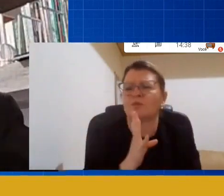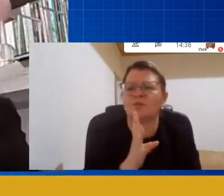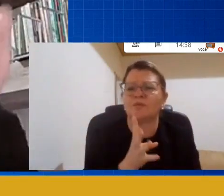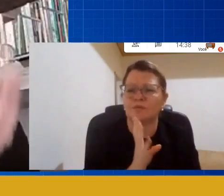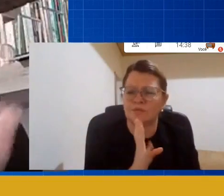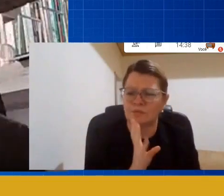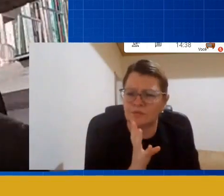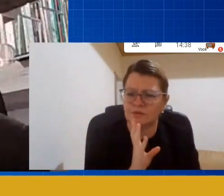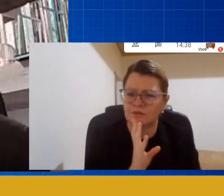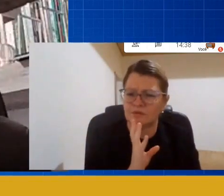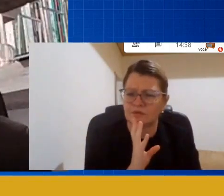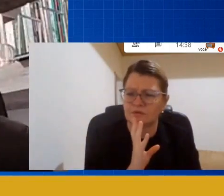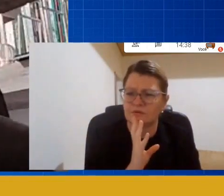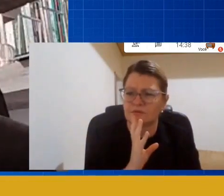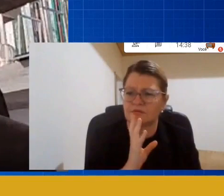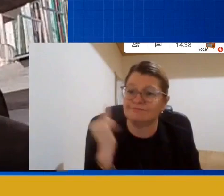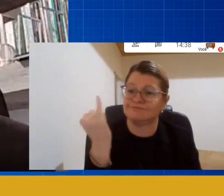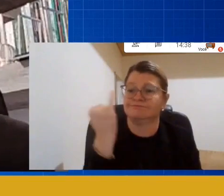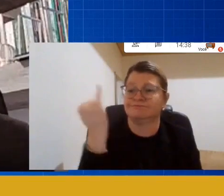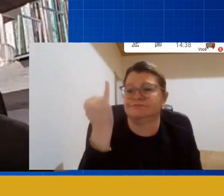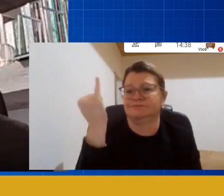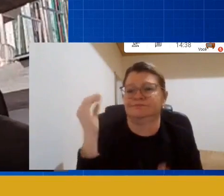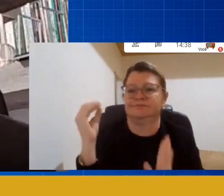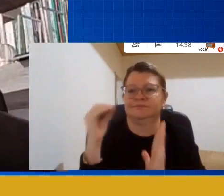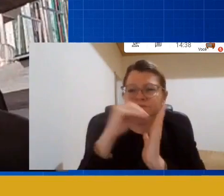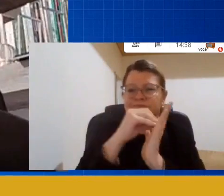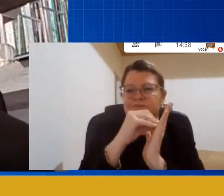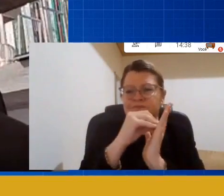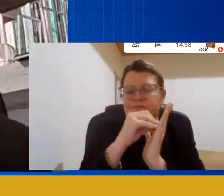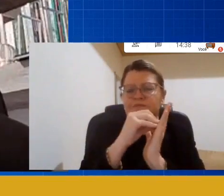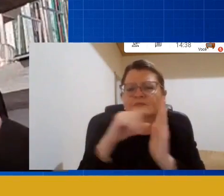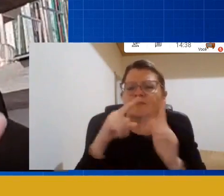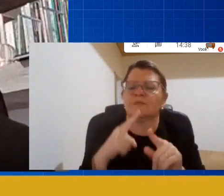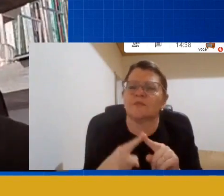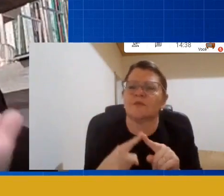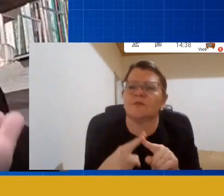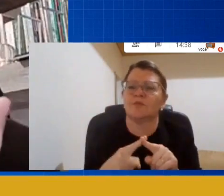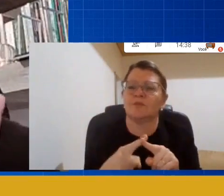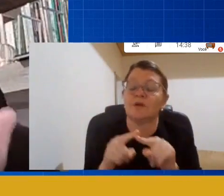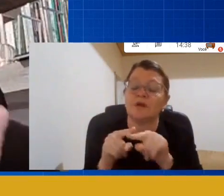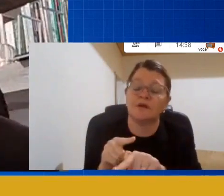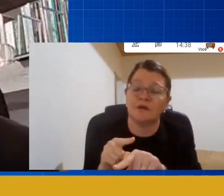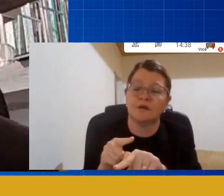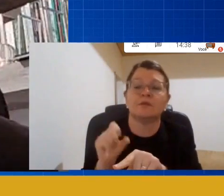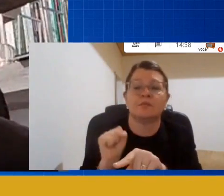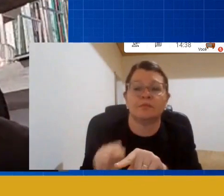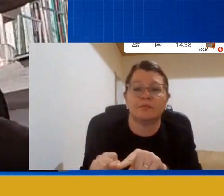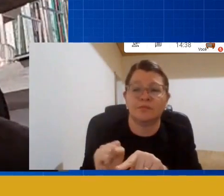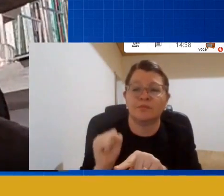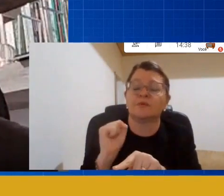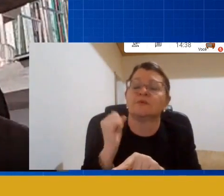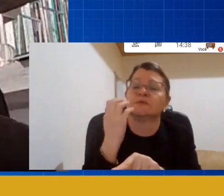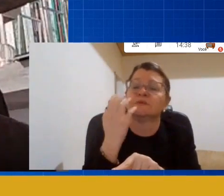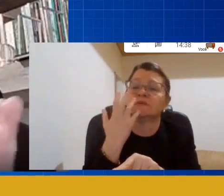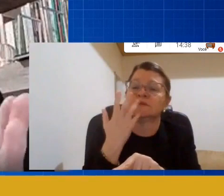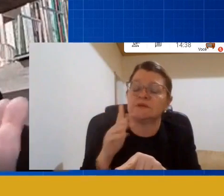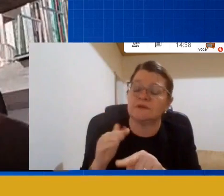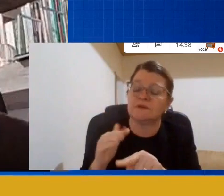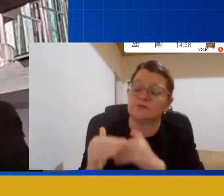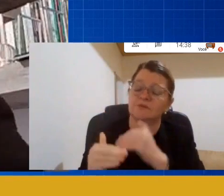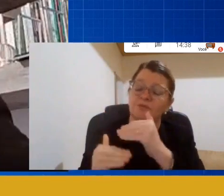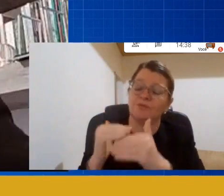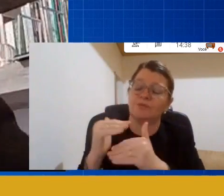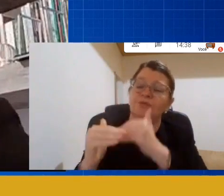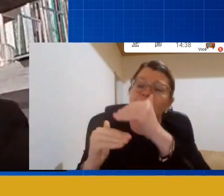não é à toa que isso está ali isso está ali para tentar garantir a integridade desse processo que